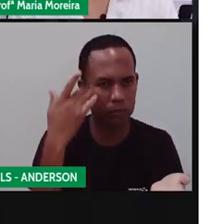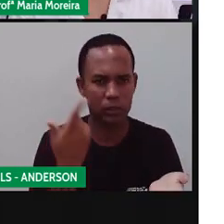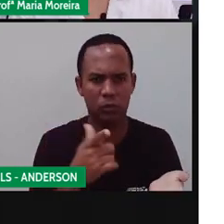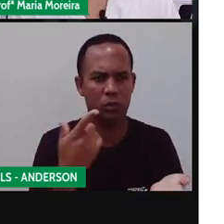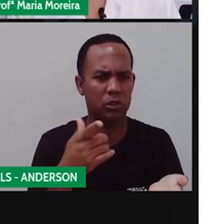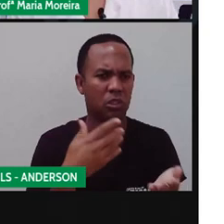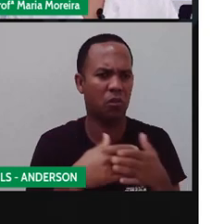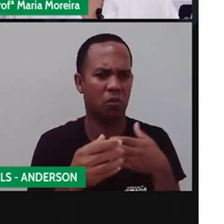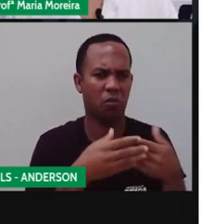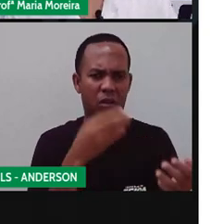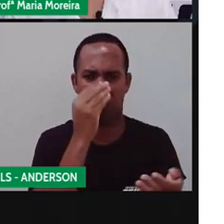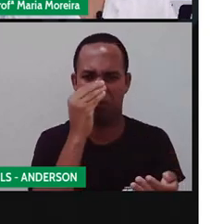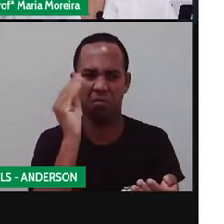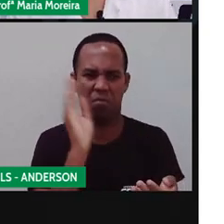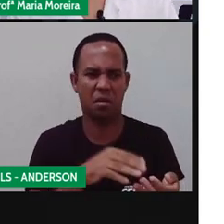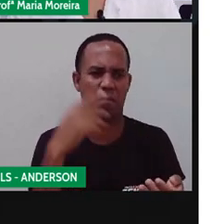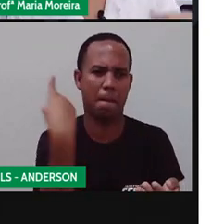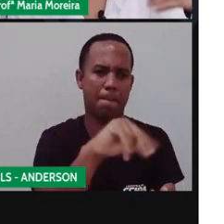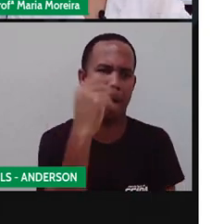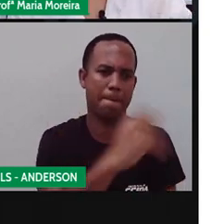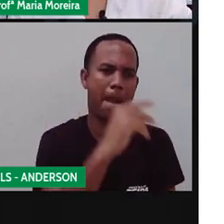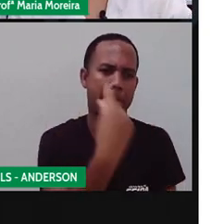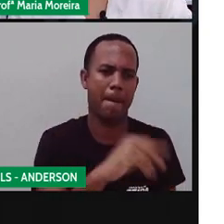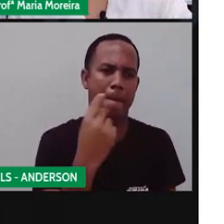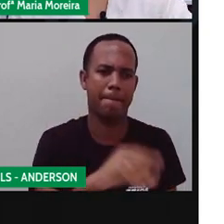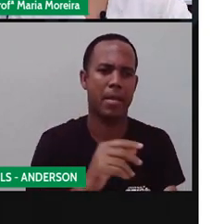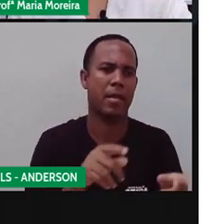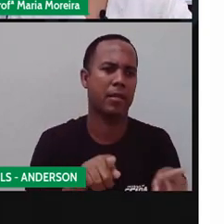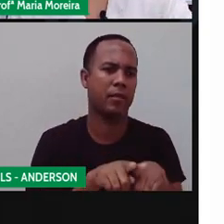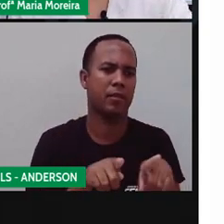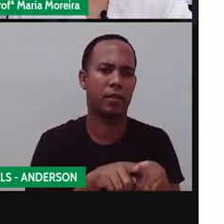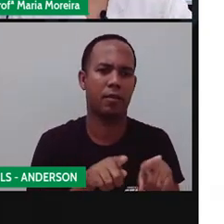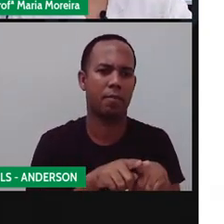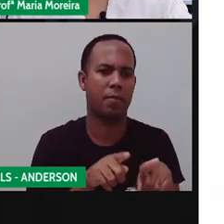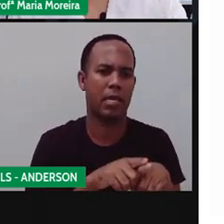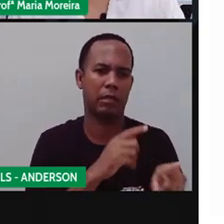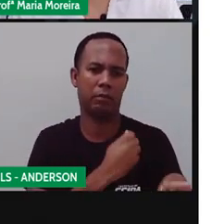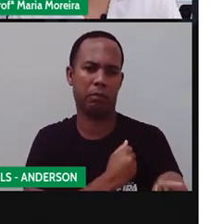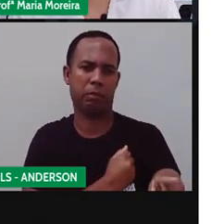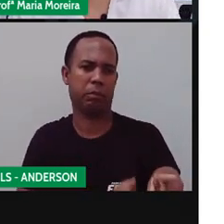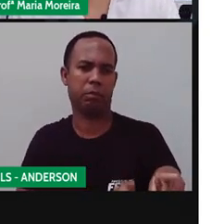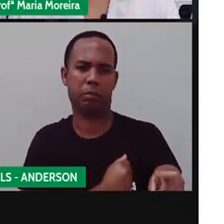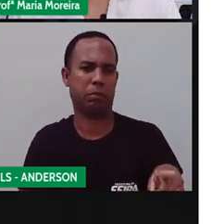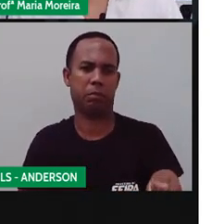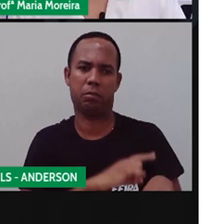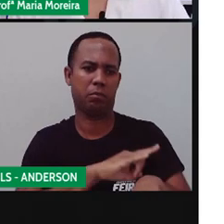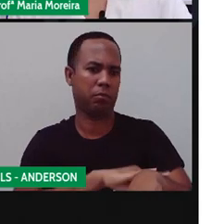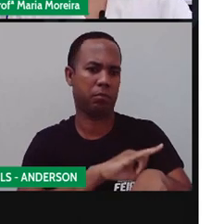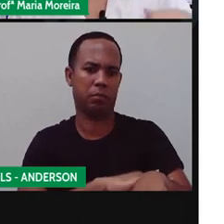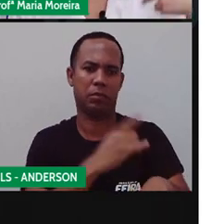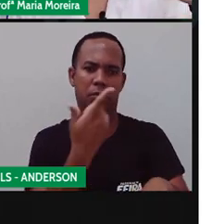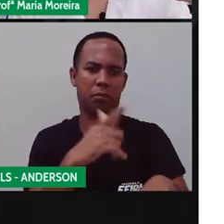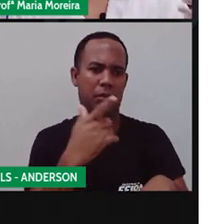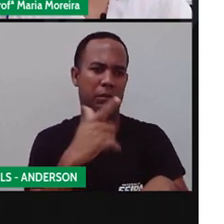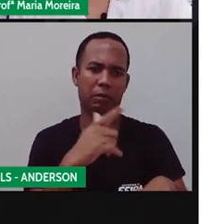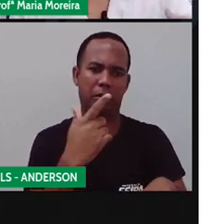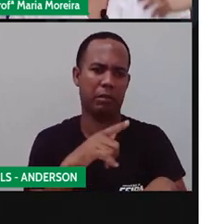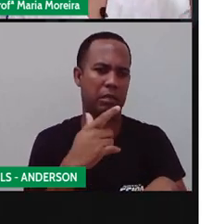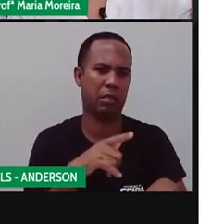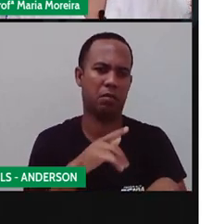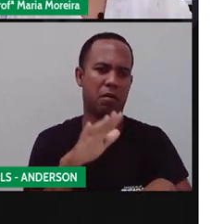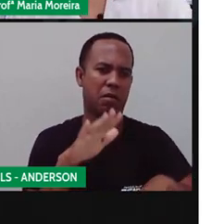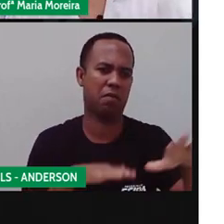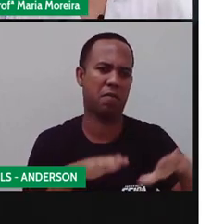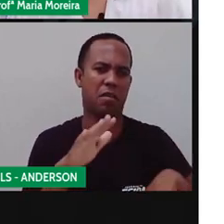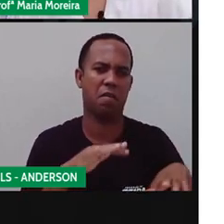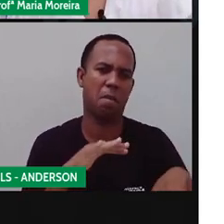qualquer maneira. Apanhavam, não tinham onde fazer suas necessidades básicas e acabavam morrendo por infecção,